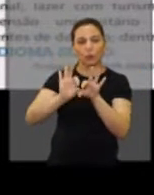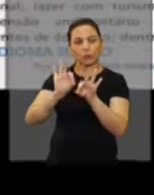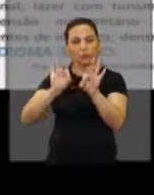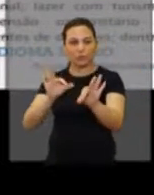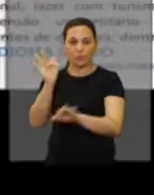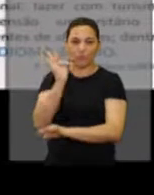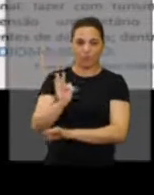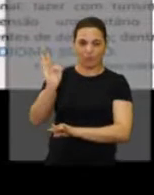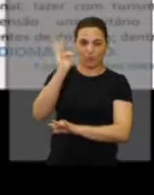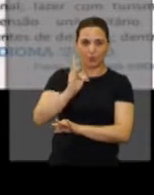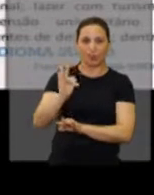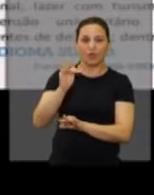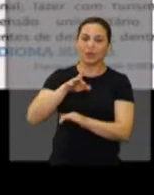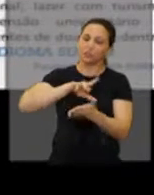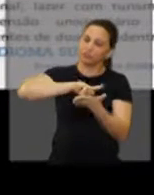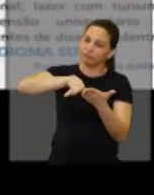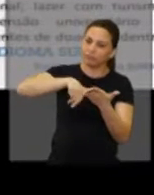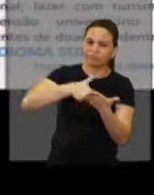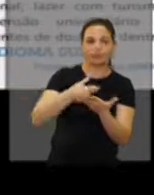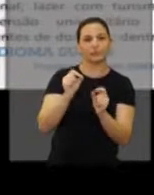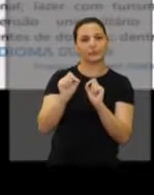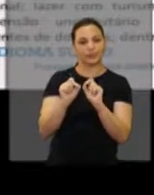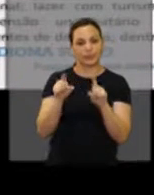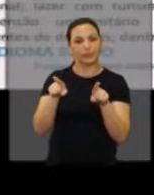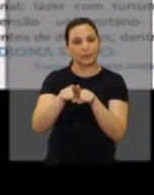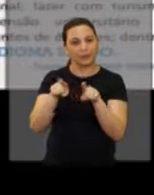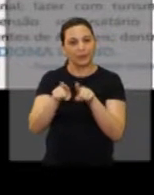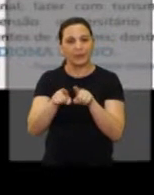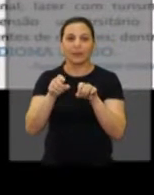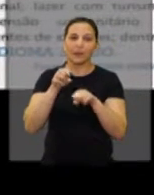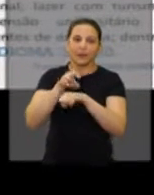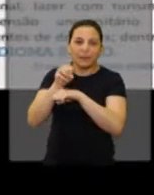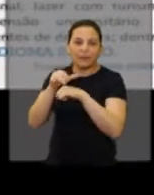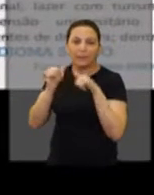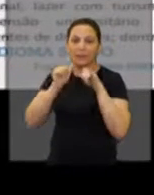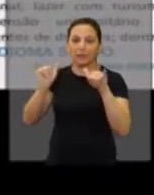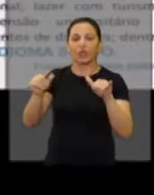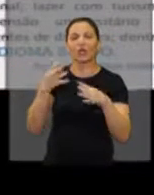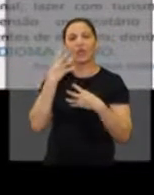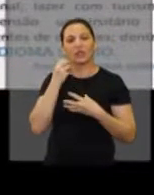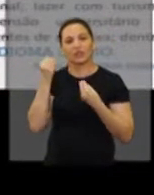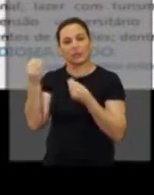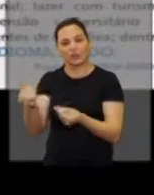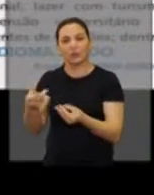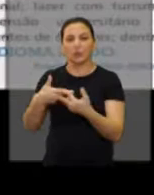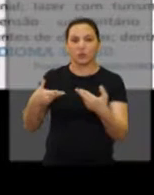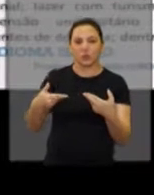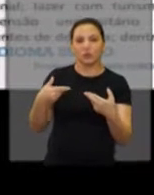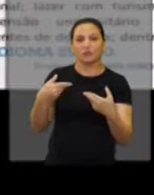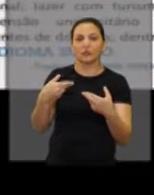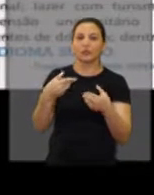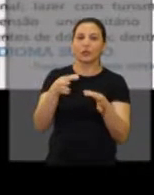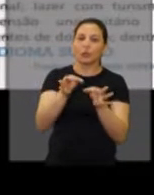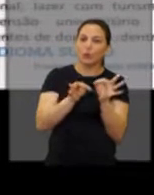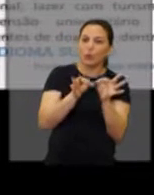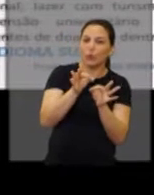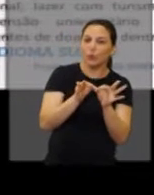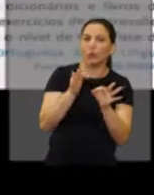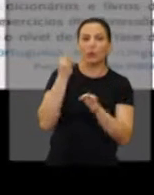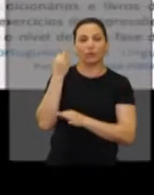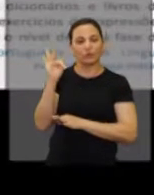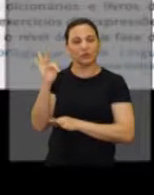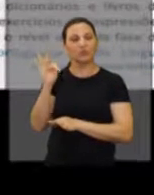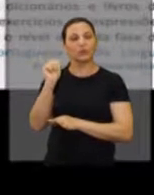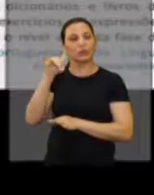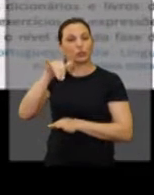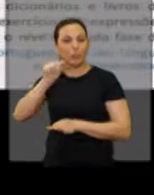cursos de extensão universitário, entre outras. Campanhas permanentes de doação, dentre as ações do programa da